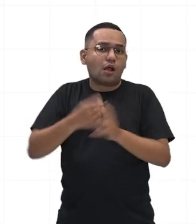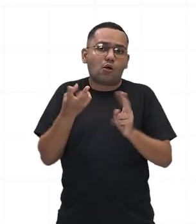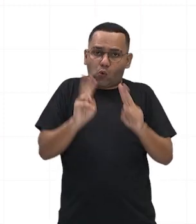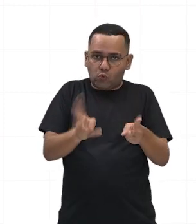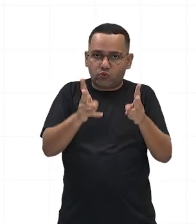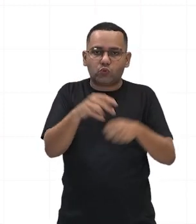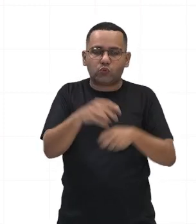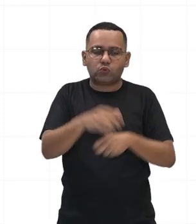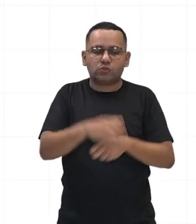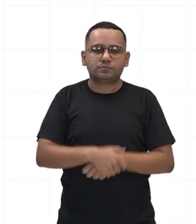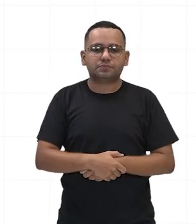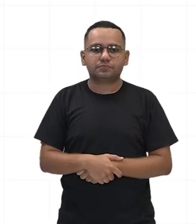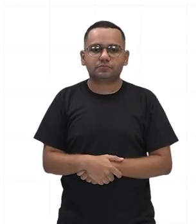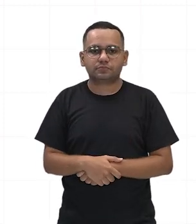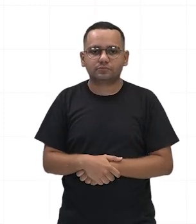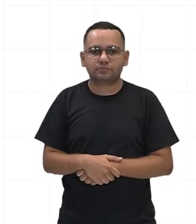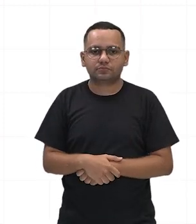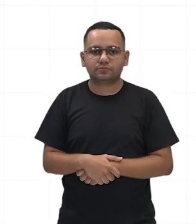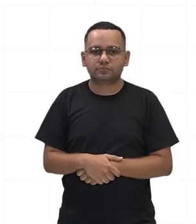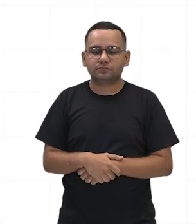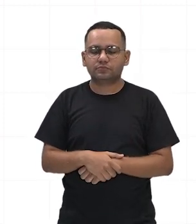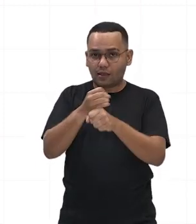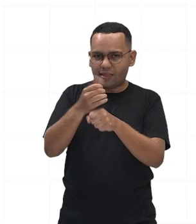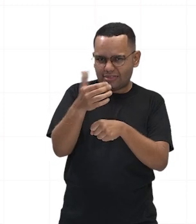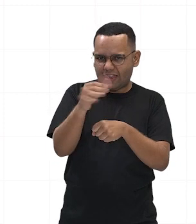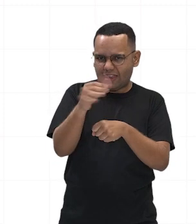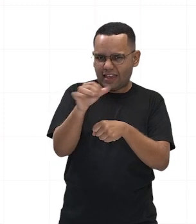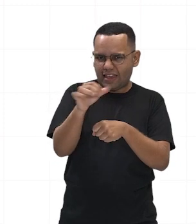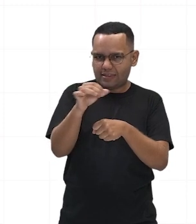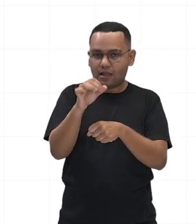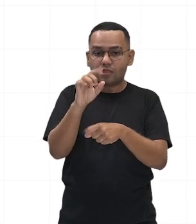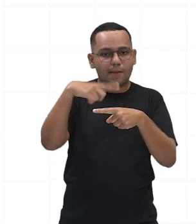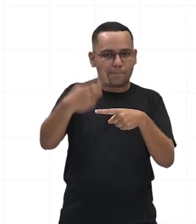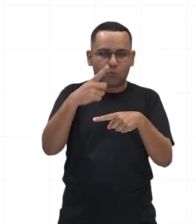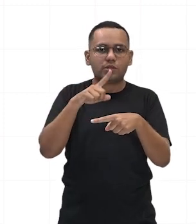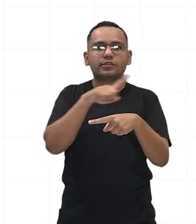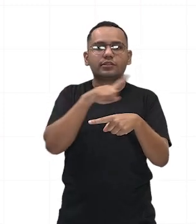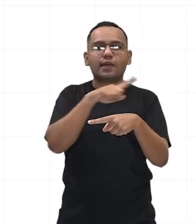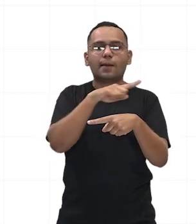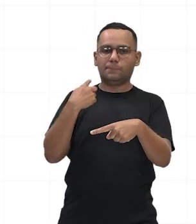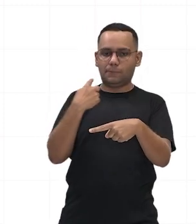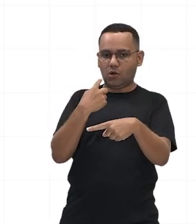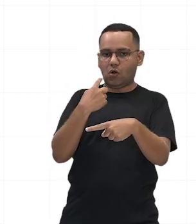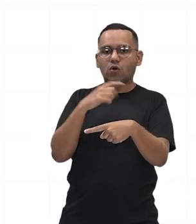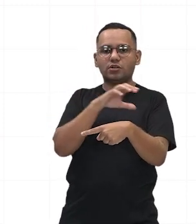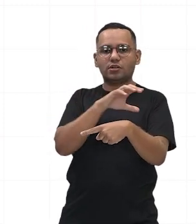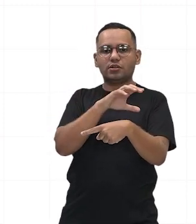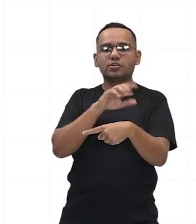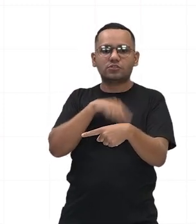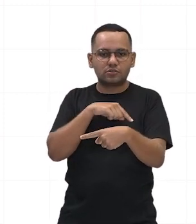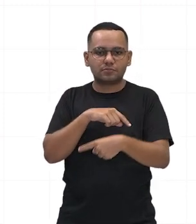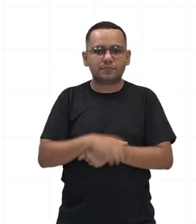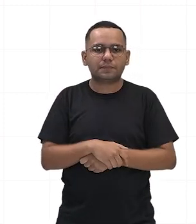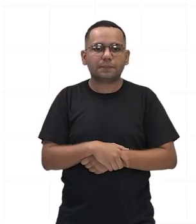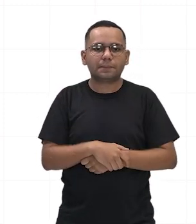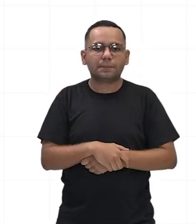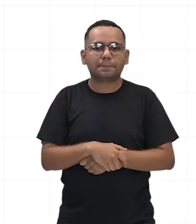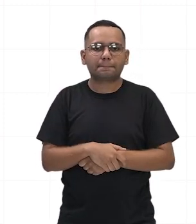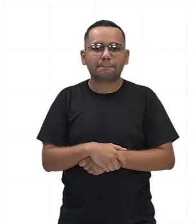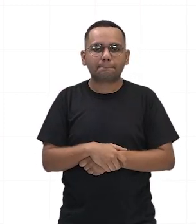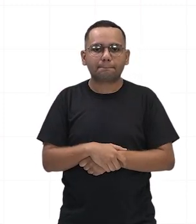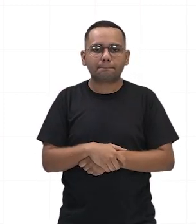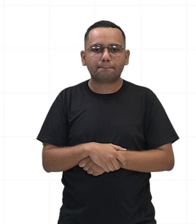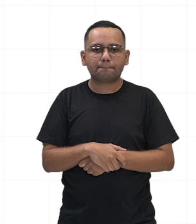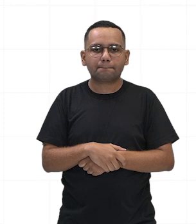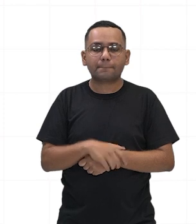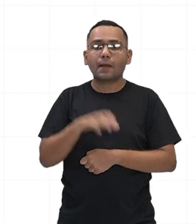pela nossa reforma agrária. Dez anos depois da morte de seus irmãos, de seu irmão, Caio Craco, em mil...